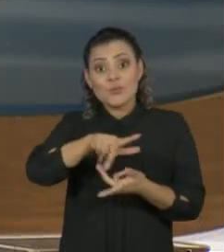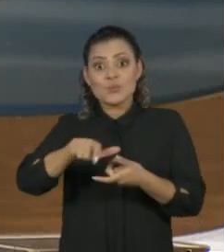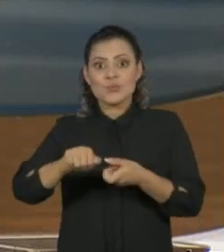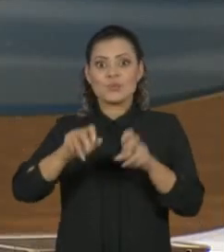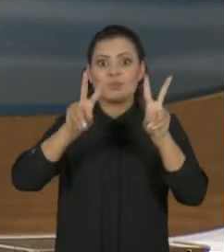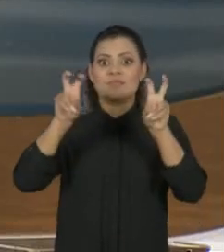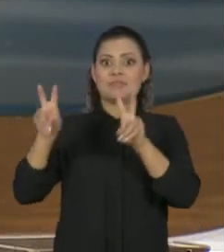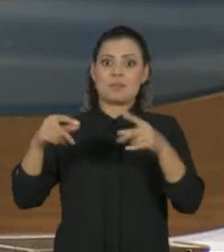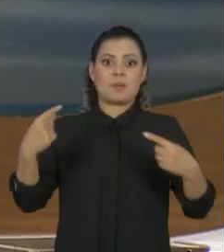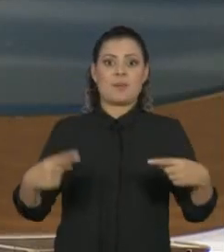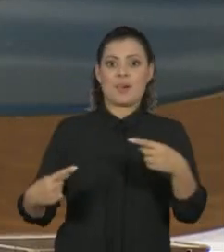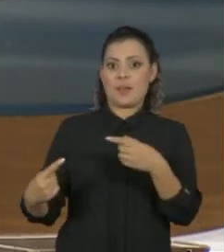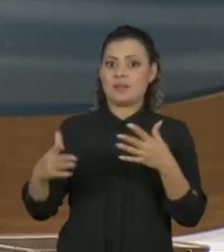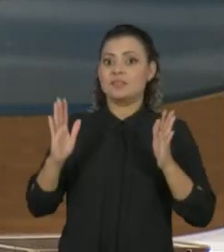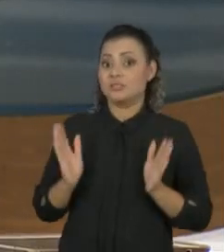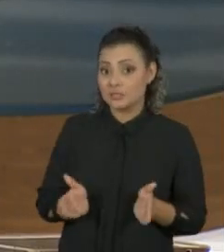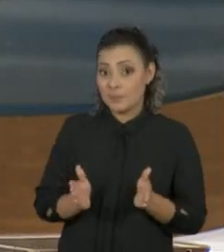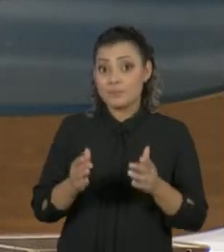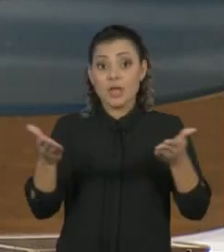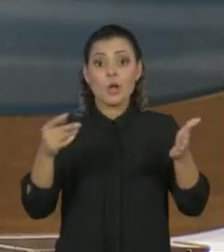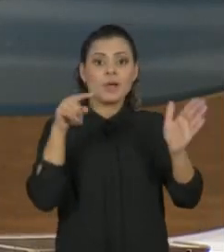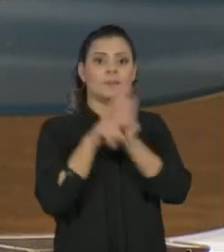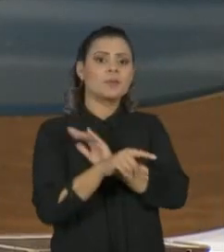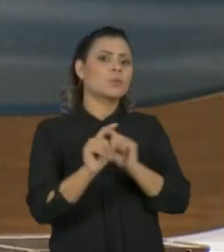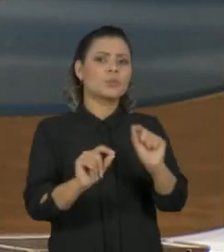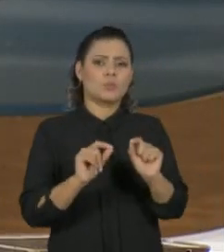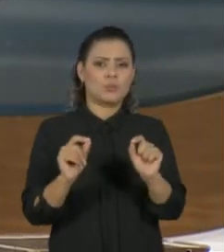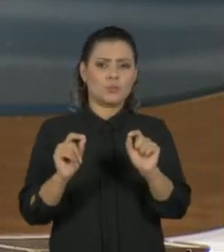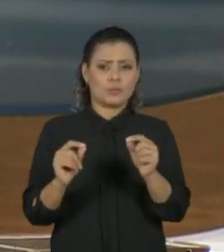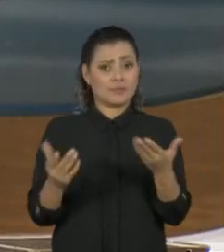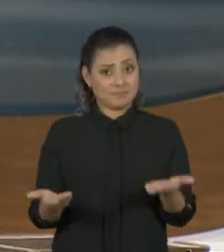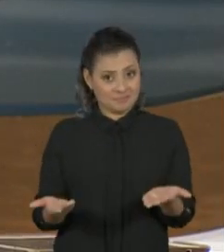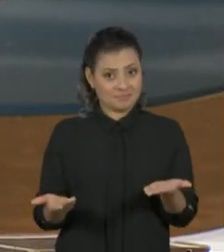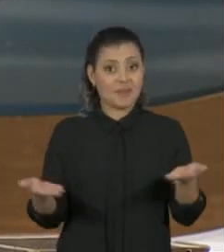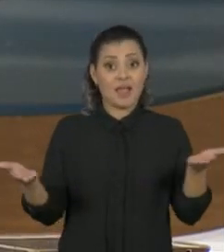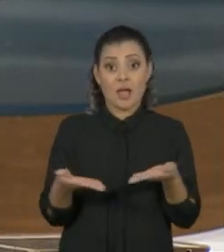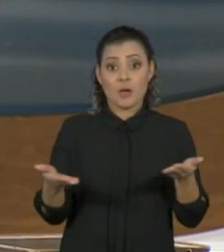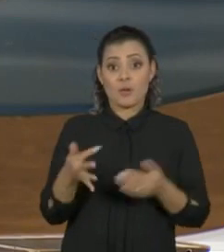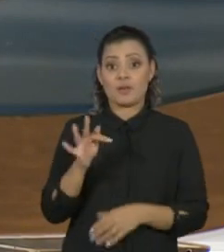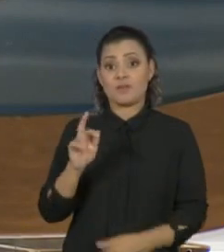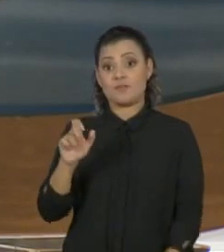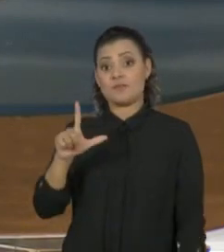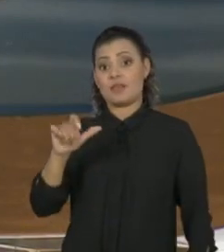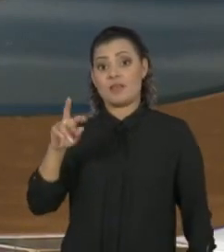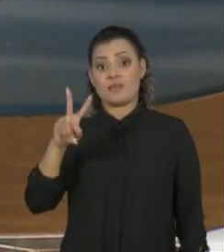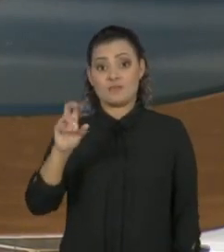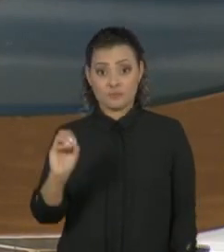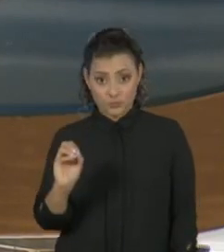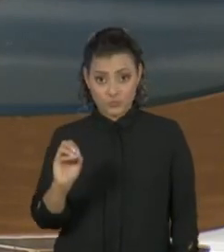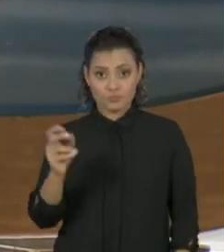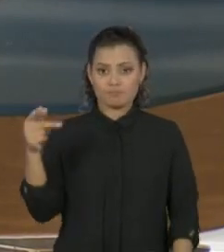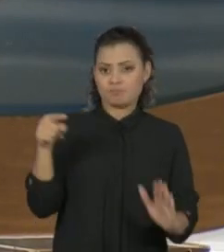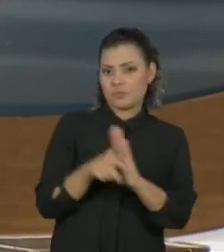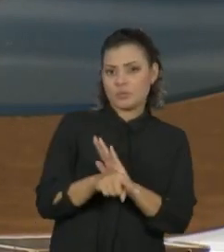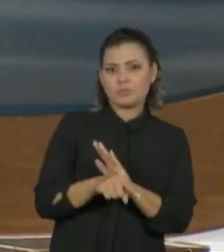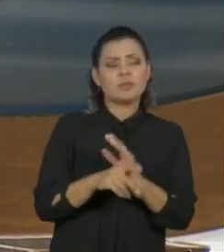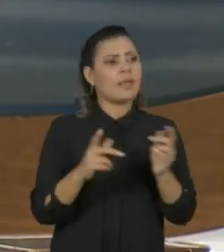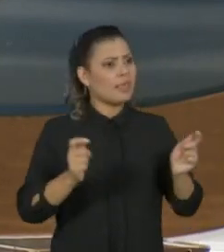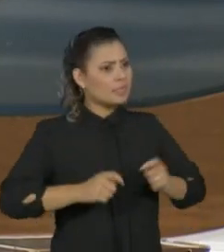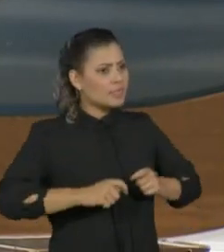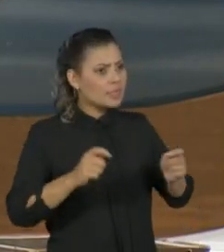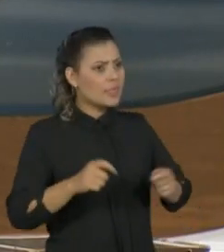...mais comentados. E a próxima pergunta eu trago de lá. Pergunta do Flávio Cordeiro. A Atila, ele está perguntando se existe a